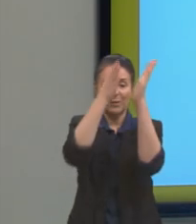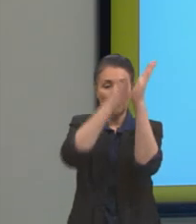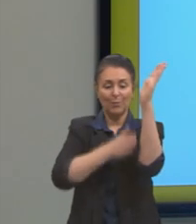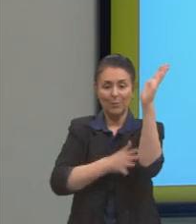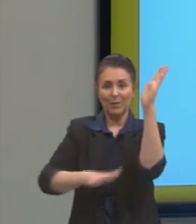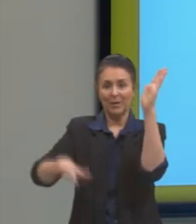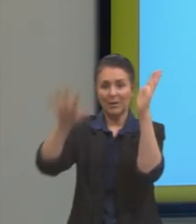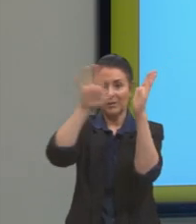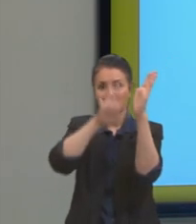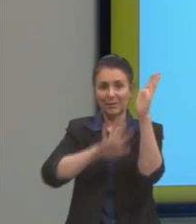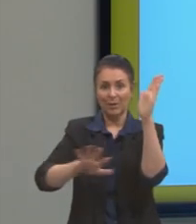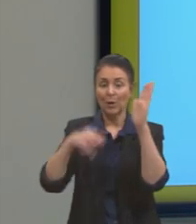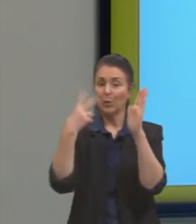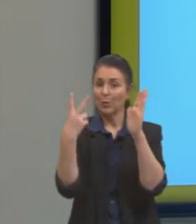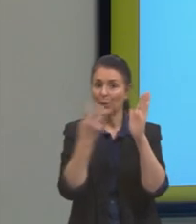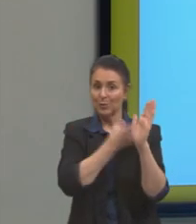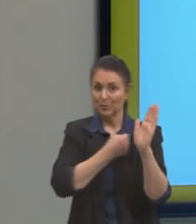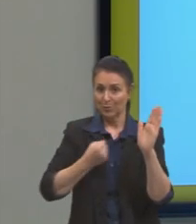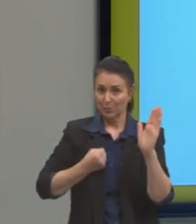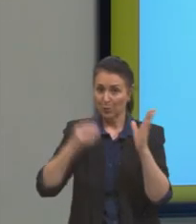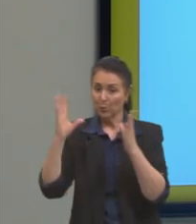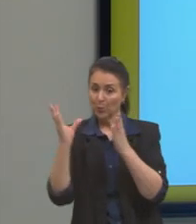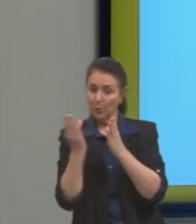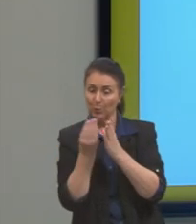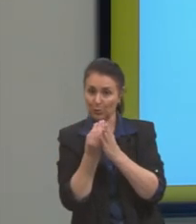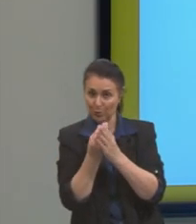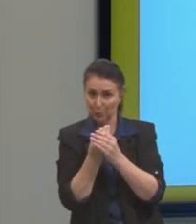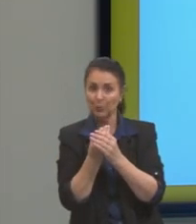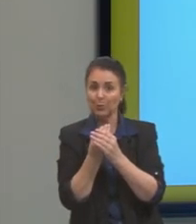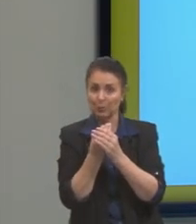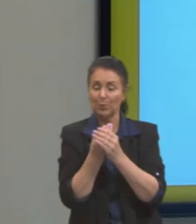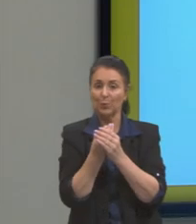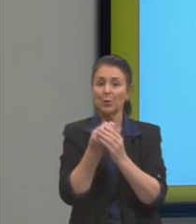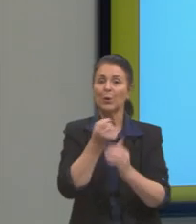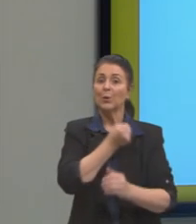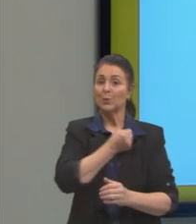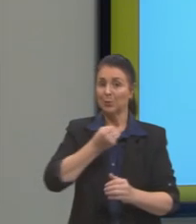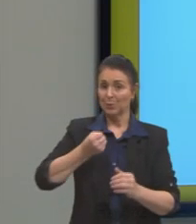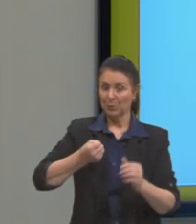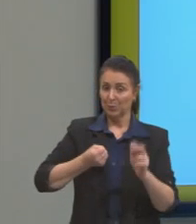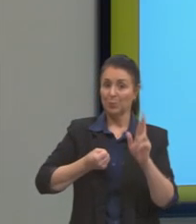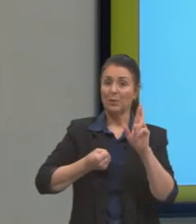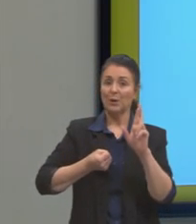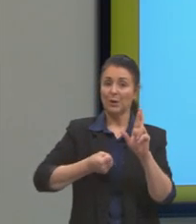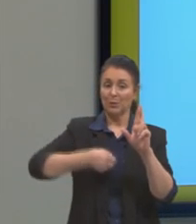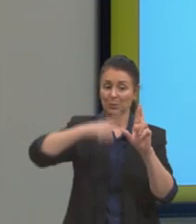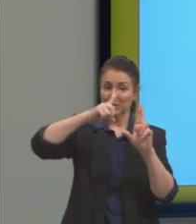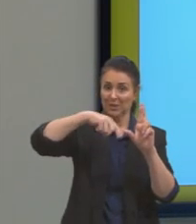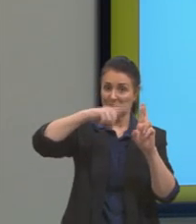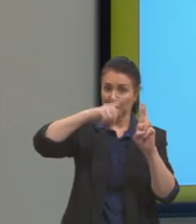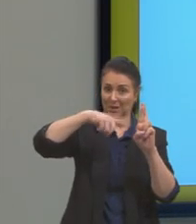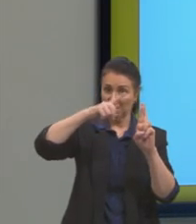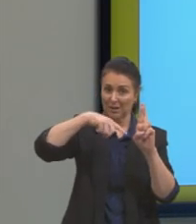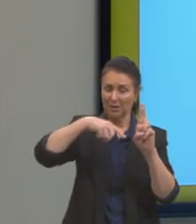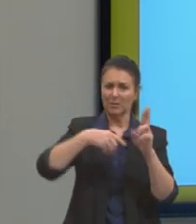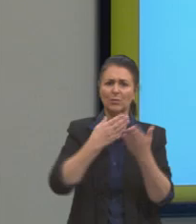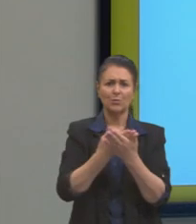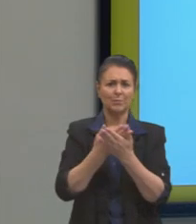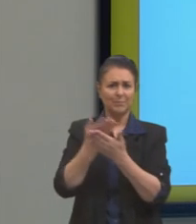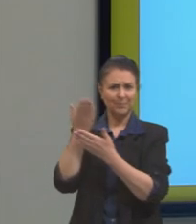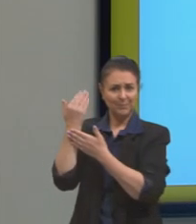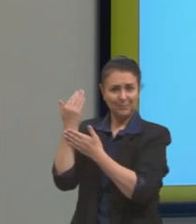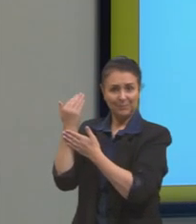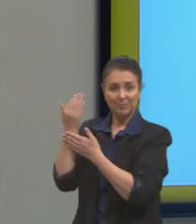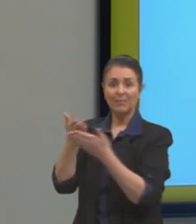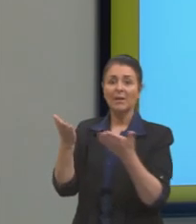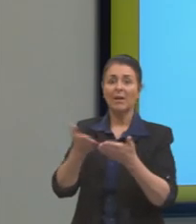Então, dois números reais, o conjunto dos reais nós já estudamos, então, estudamos em duas ou três aulas anteriores, nós já sabemos,